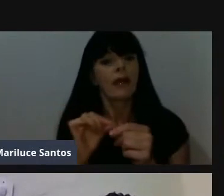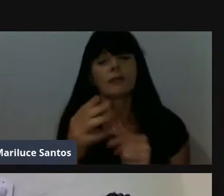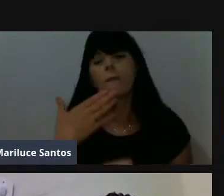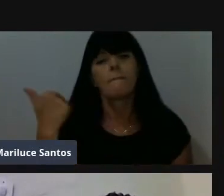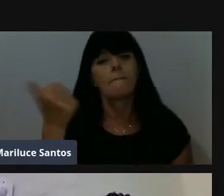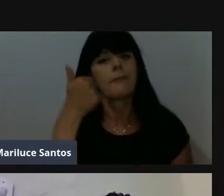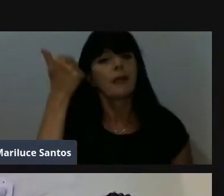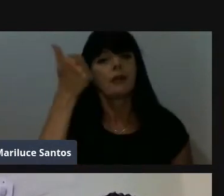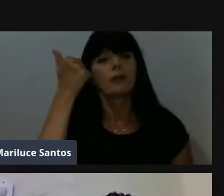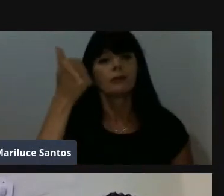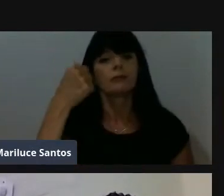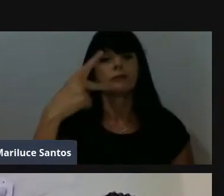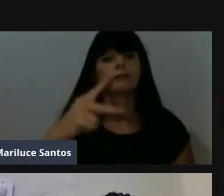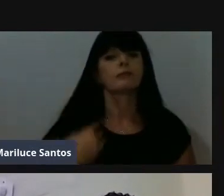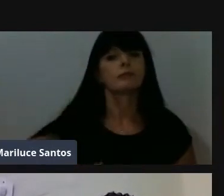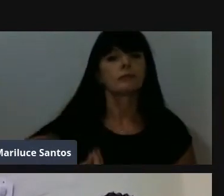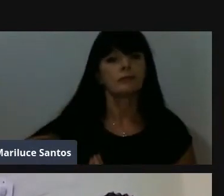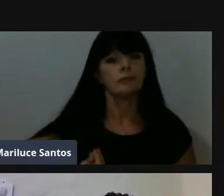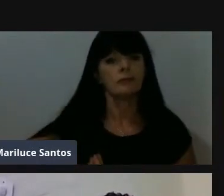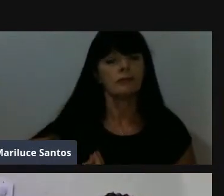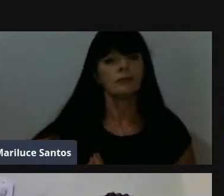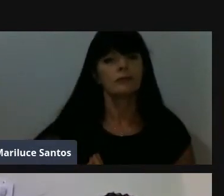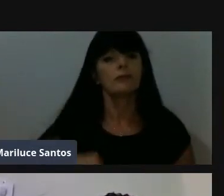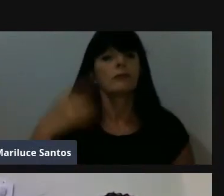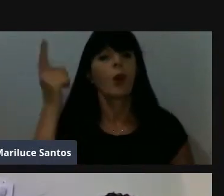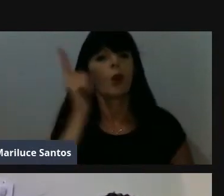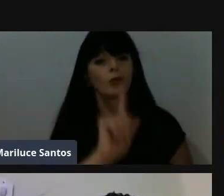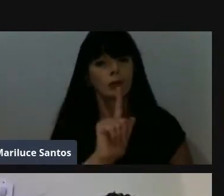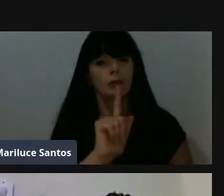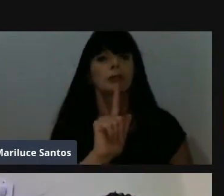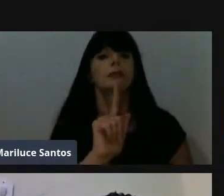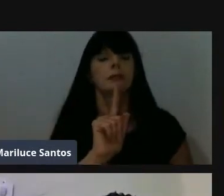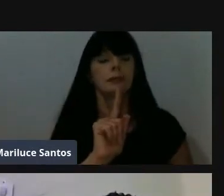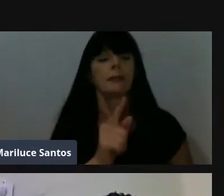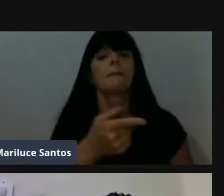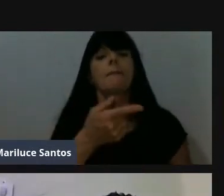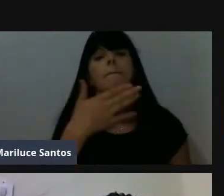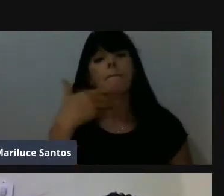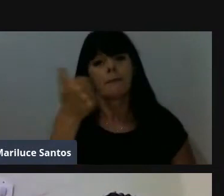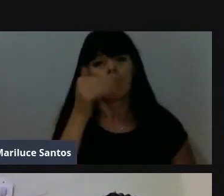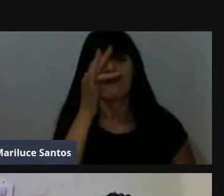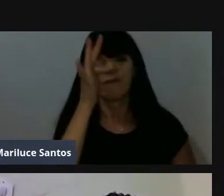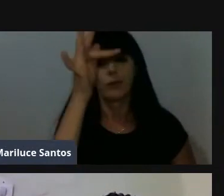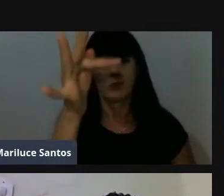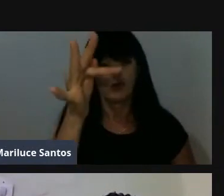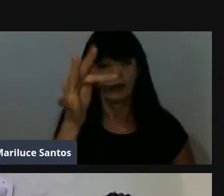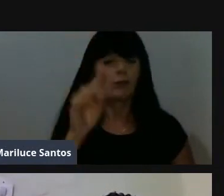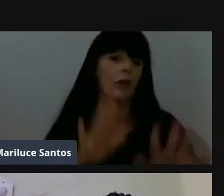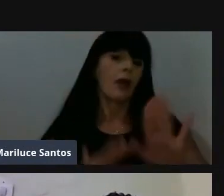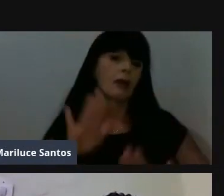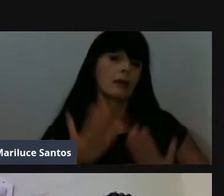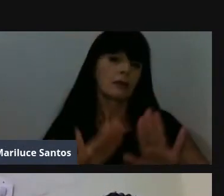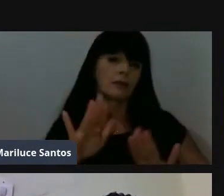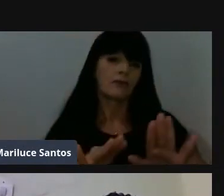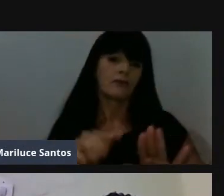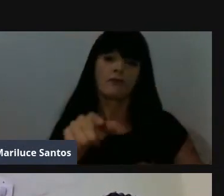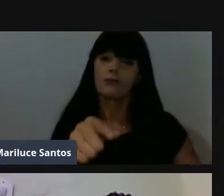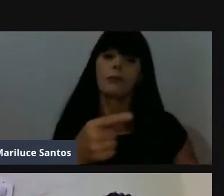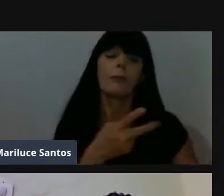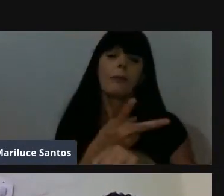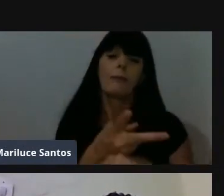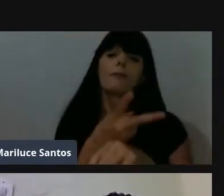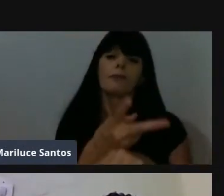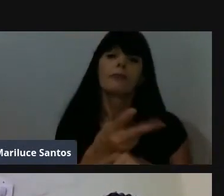sempre, procura dar o seu melhor, que a recompensa ela vem. Muitas vezes você não precisa nem estar buscando que ela vai vir, ela vai bater na sua